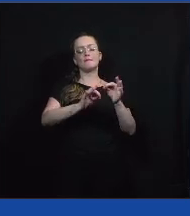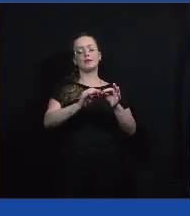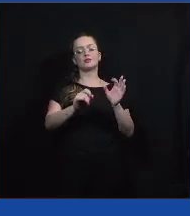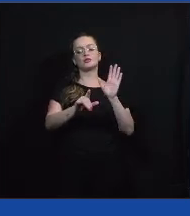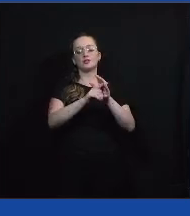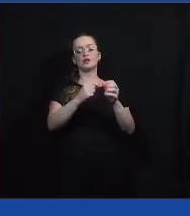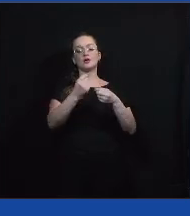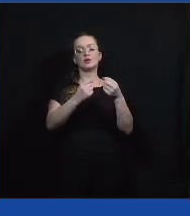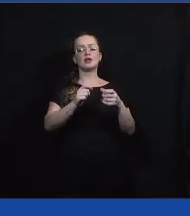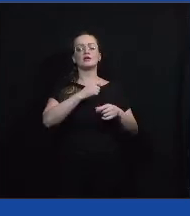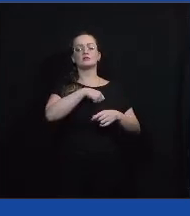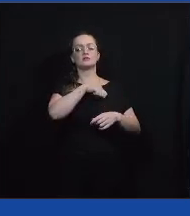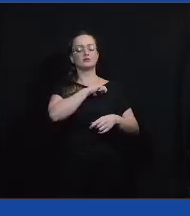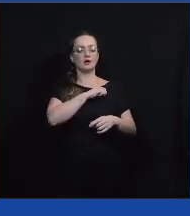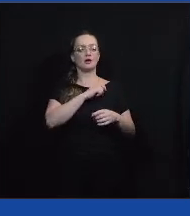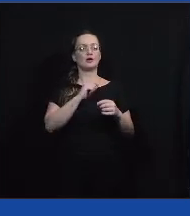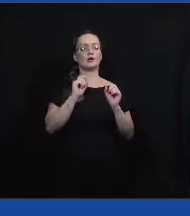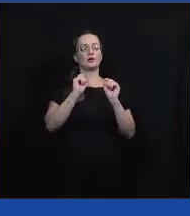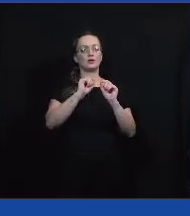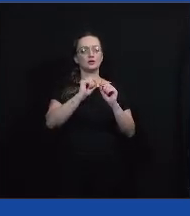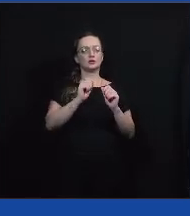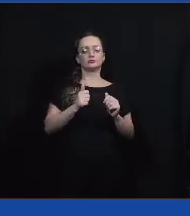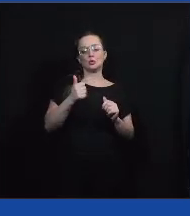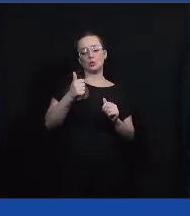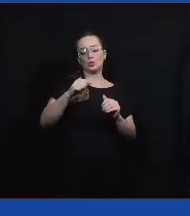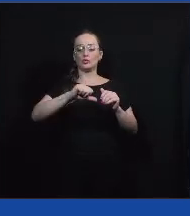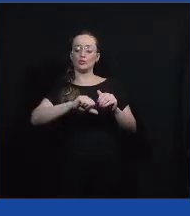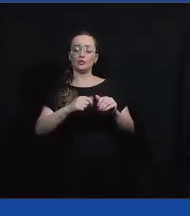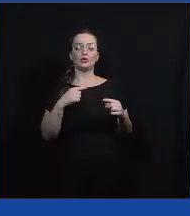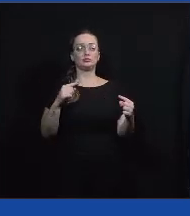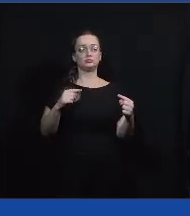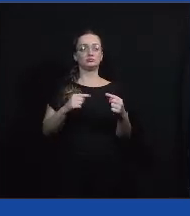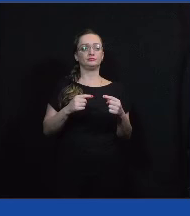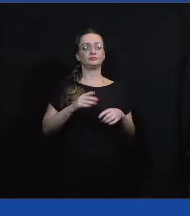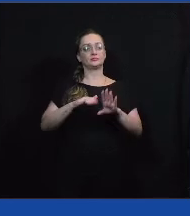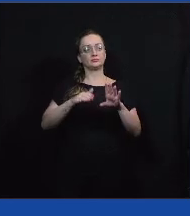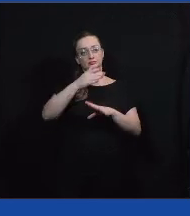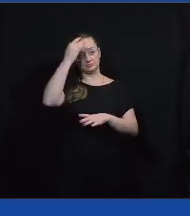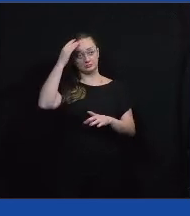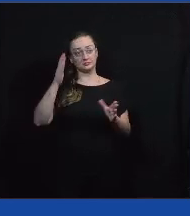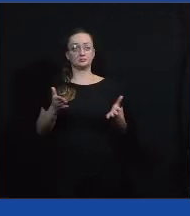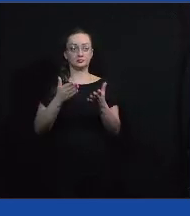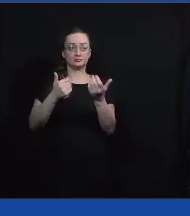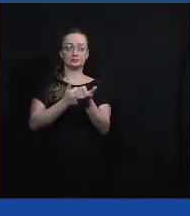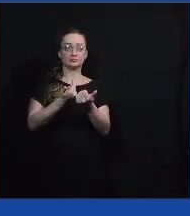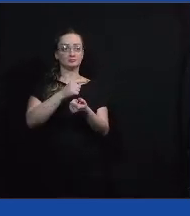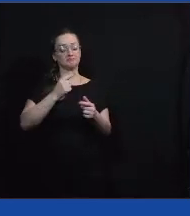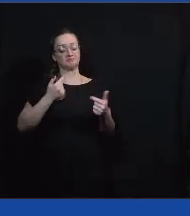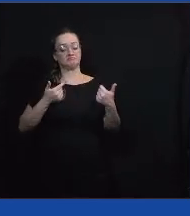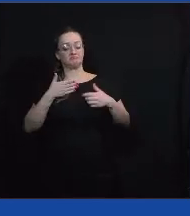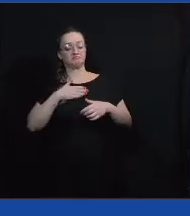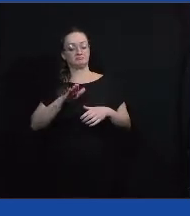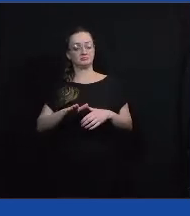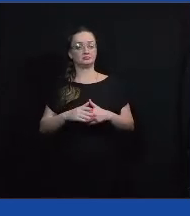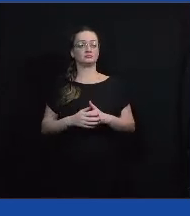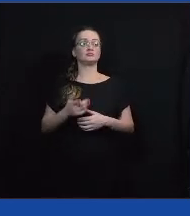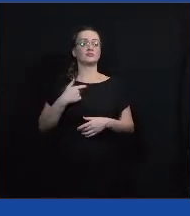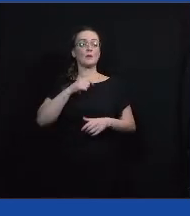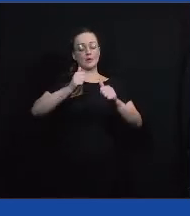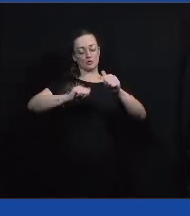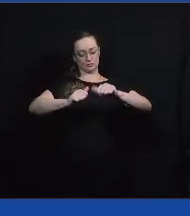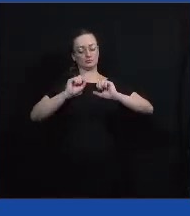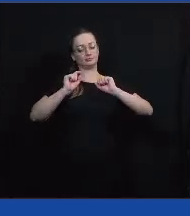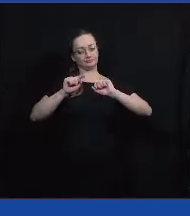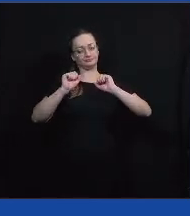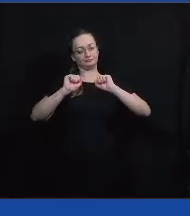fiscal, pontos a favor e pontos contra, porque várias pessoas são a favor, várias pessoas são contra. Então, vocês podem conferir lá também.